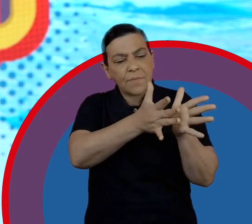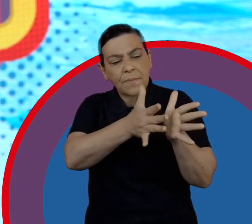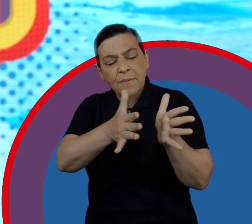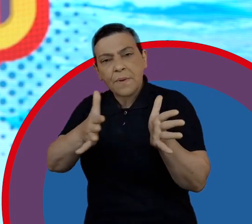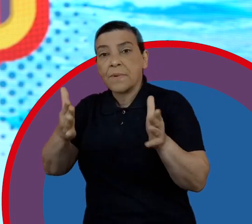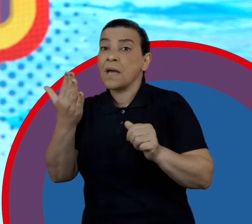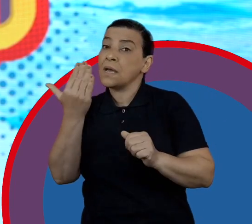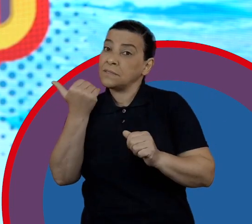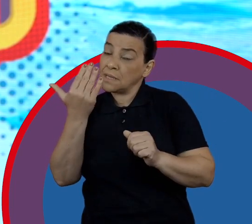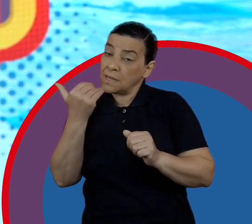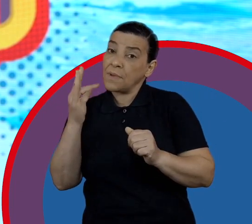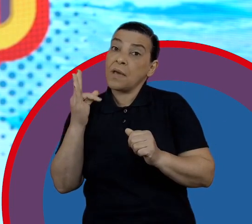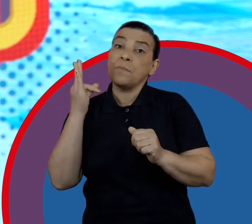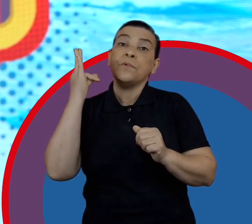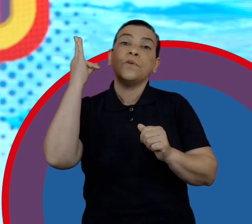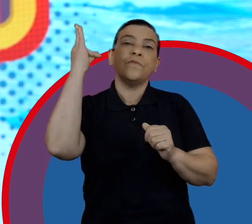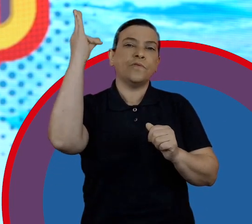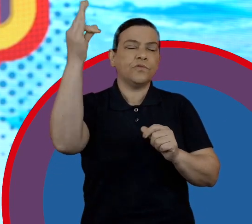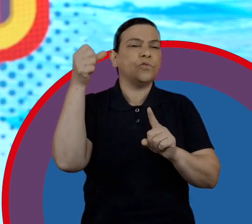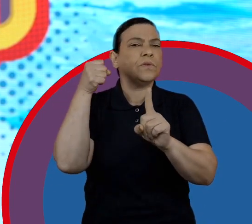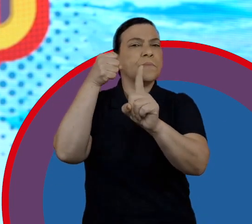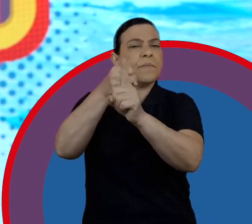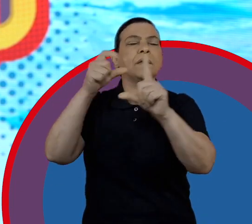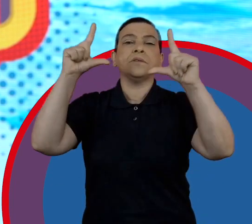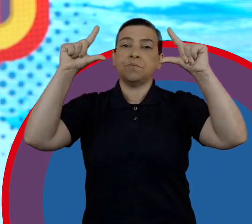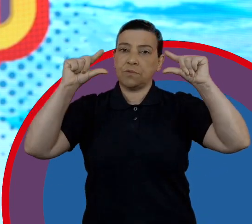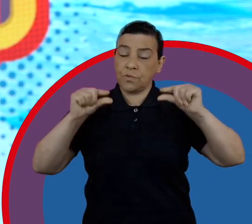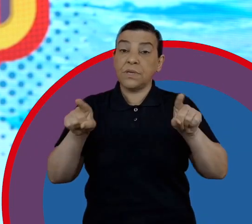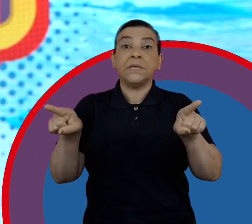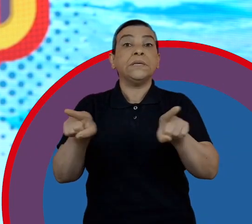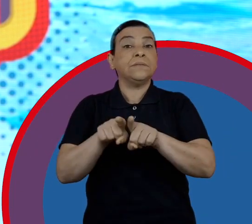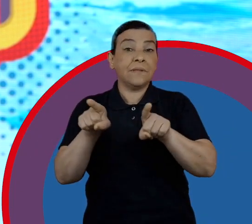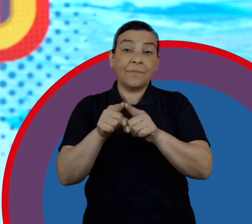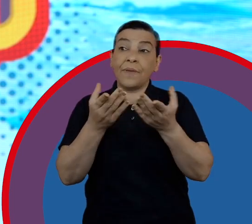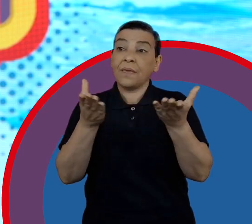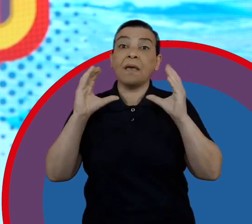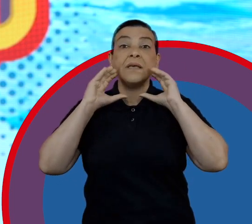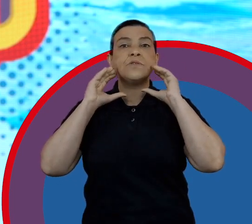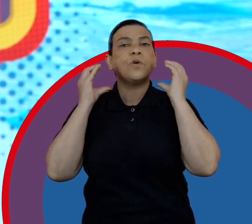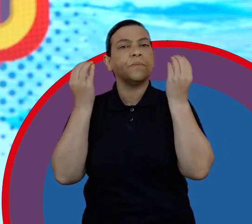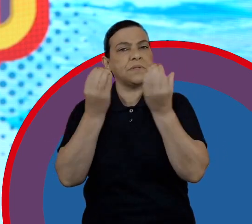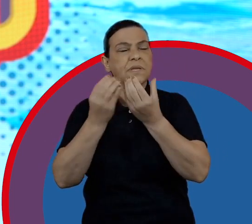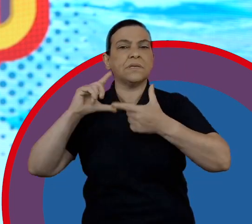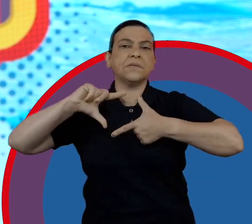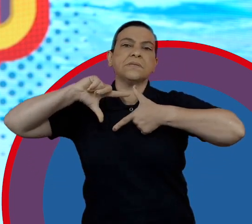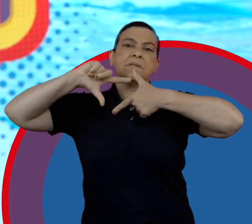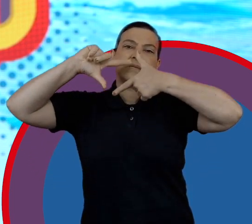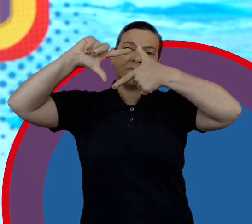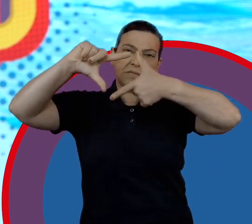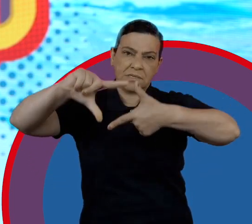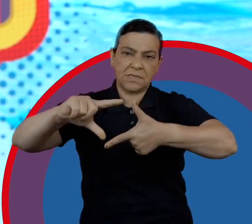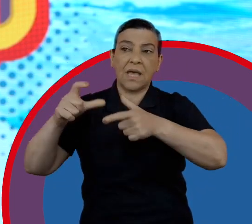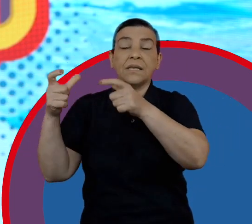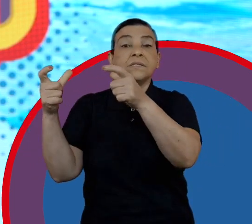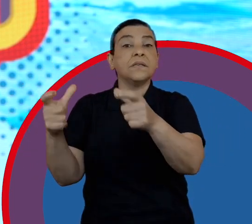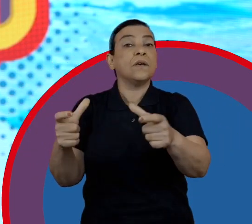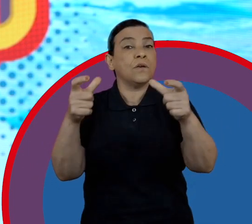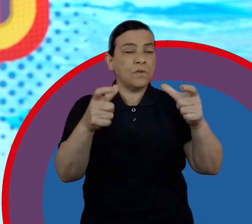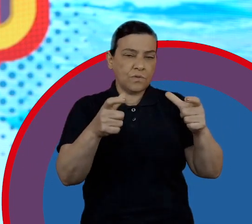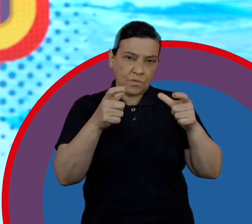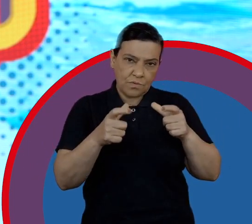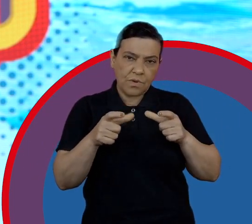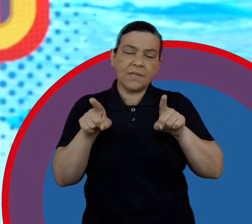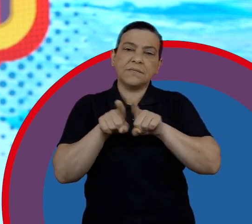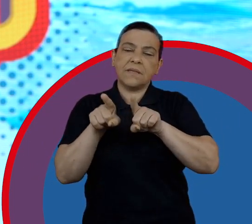ambiental seja o mínimo possível e que a gente possa também incluir as comunidades tradicionais, as comunidades locais